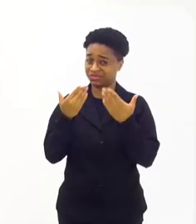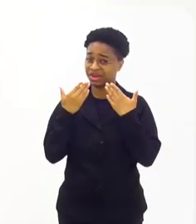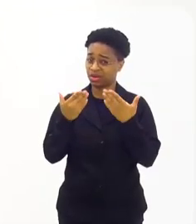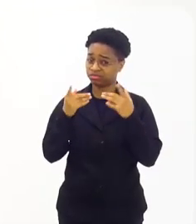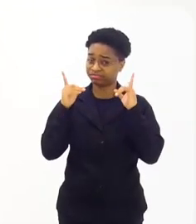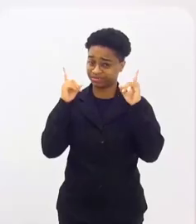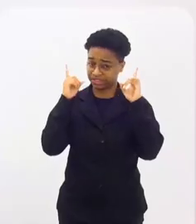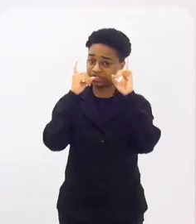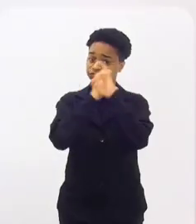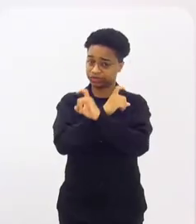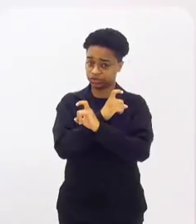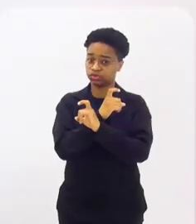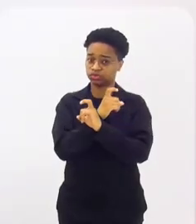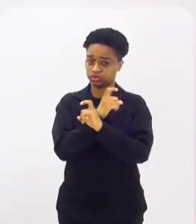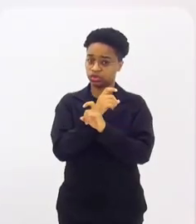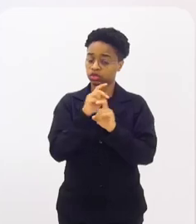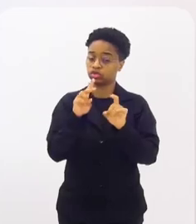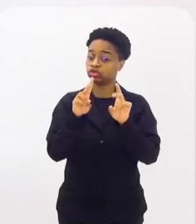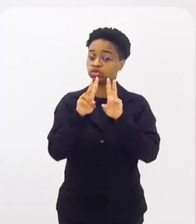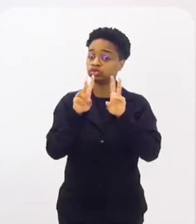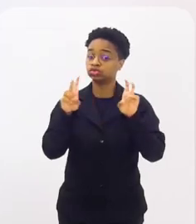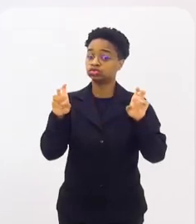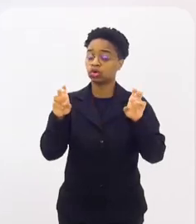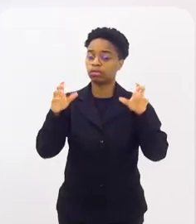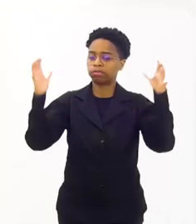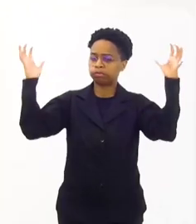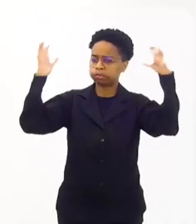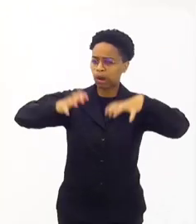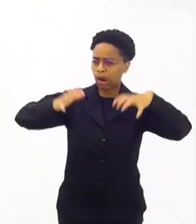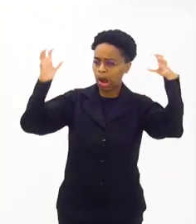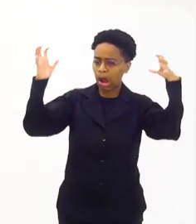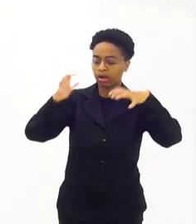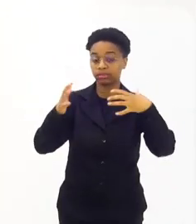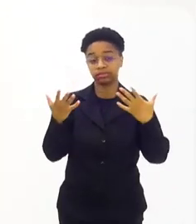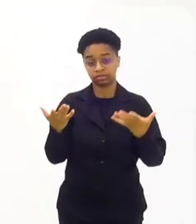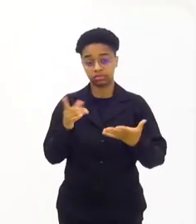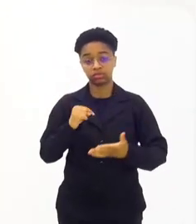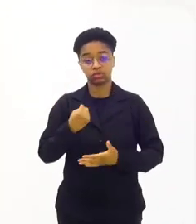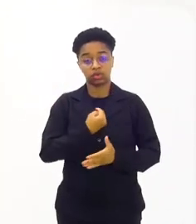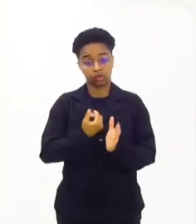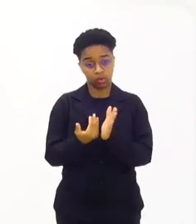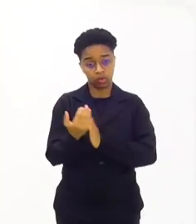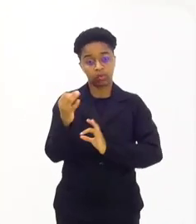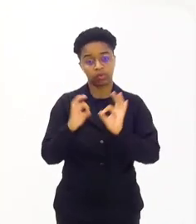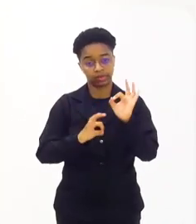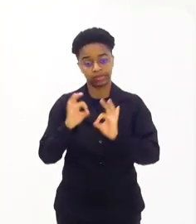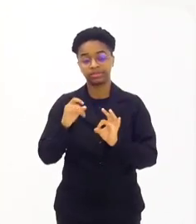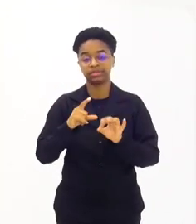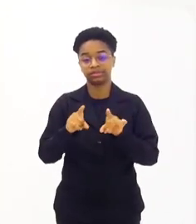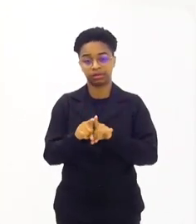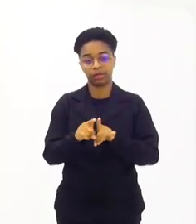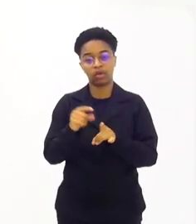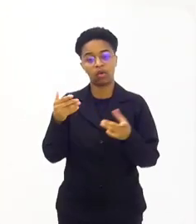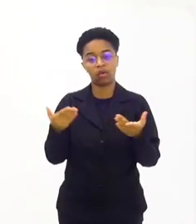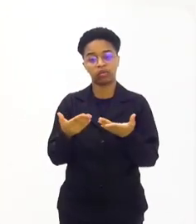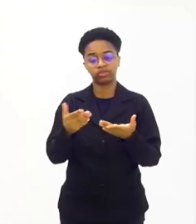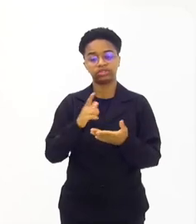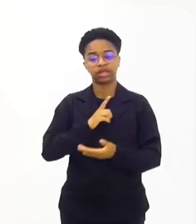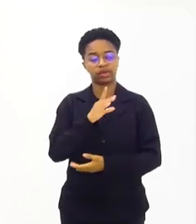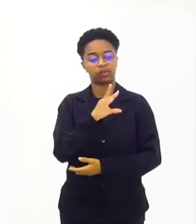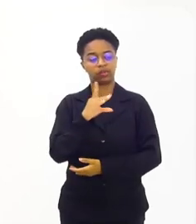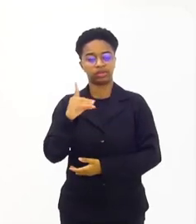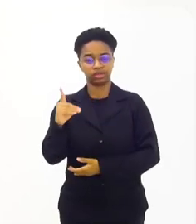difícil em relação a tempestades. E a gente, nós já estamos montando, hoje eu estou até aqui com o meu